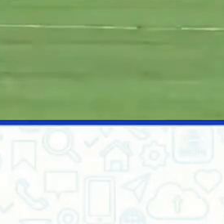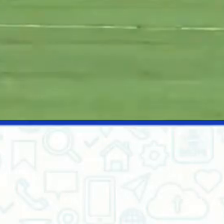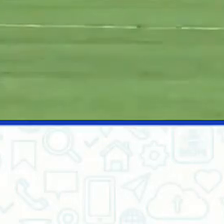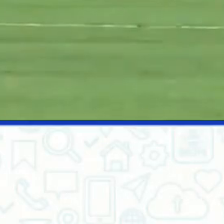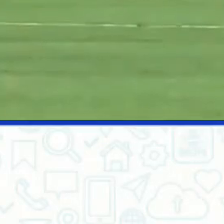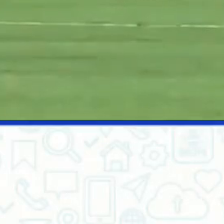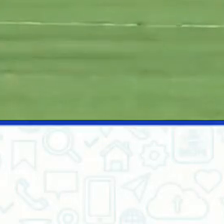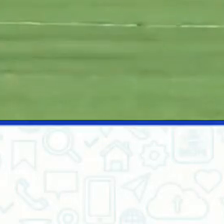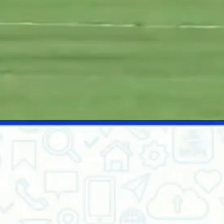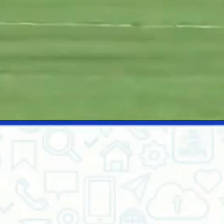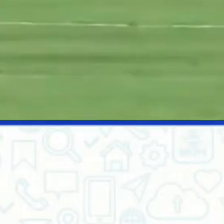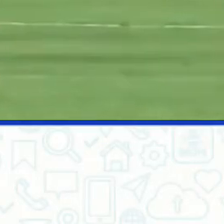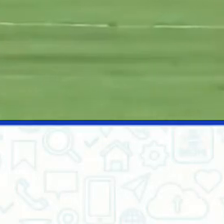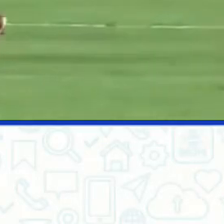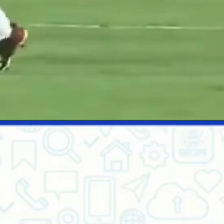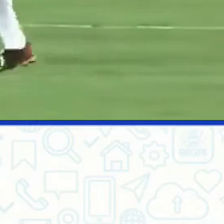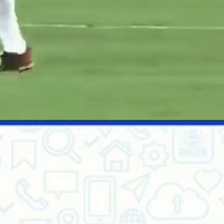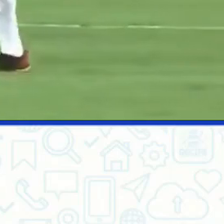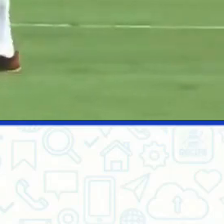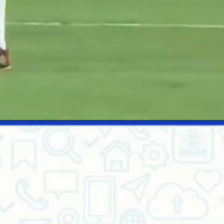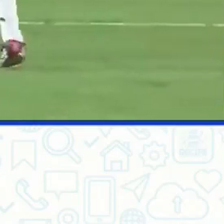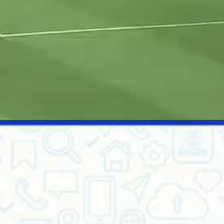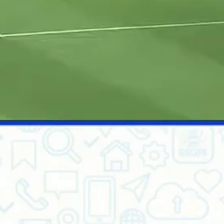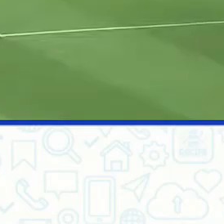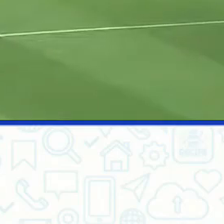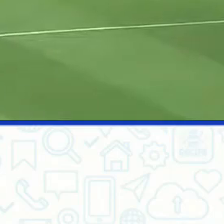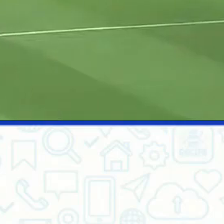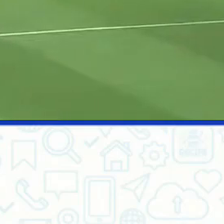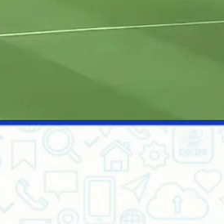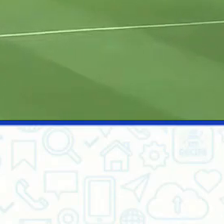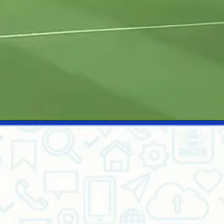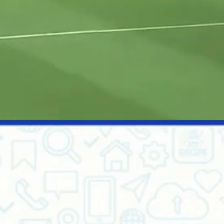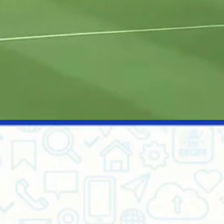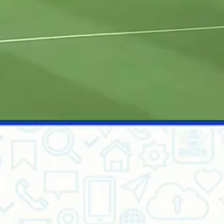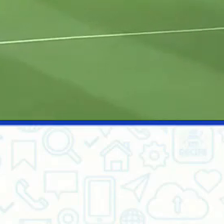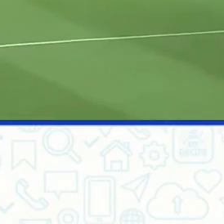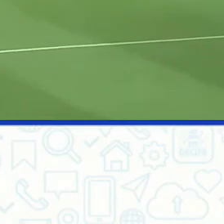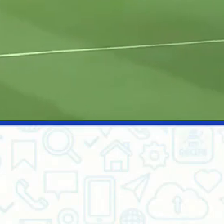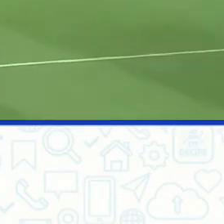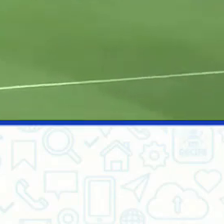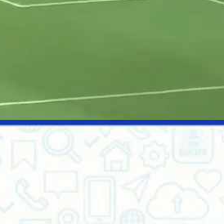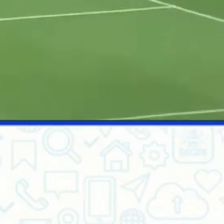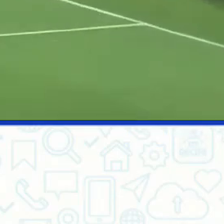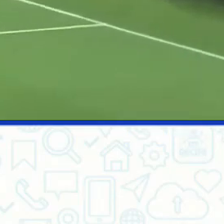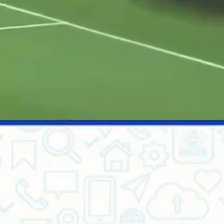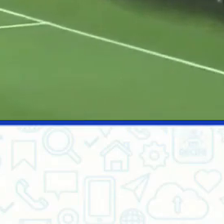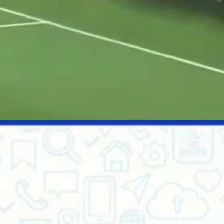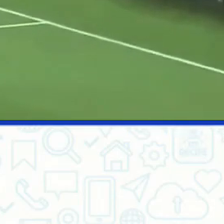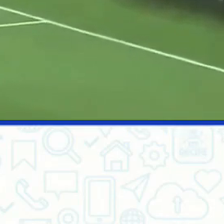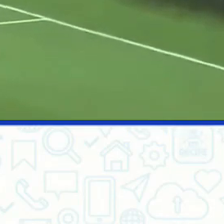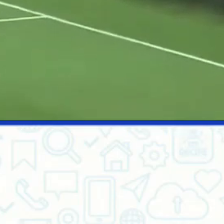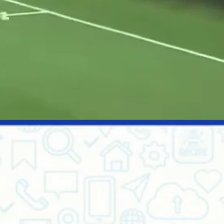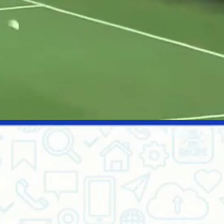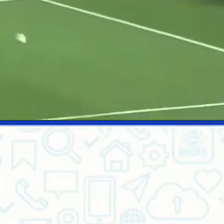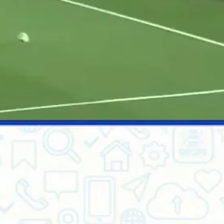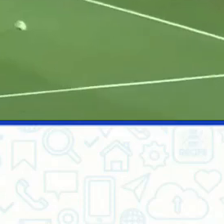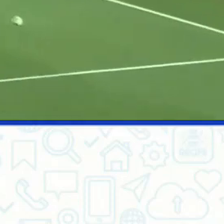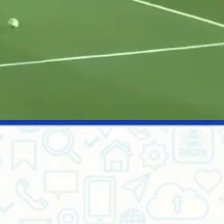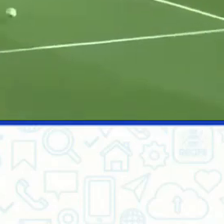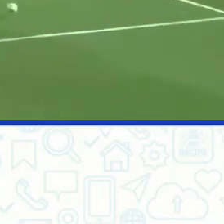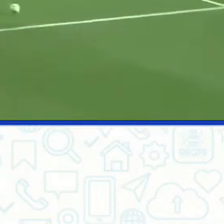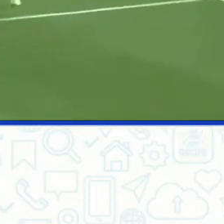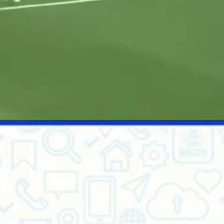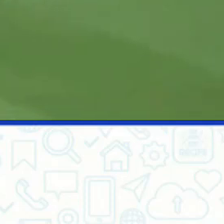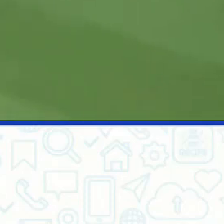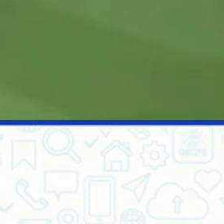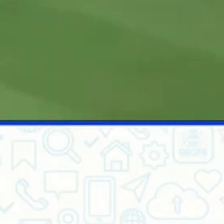apenas três na barreira do Brasil, Marcos fica ali ao fundo, lá vem pancada, lá vem cobrança, olha a bola, batida forte, Marcos, e ela